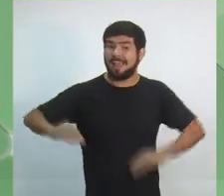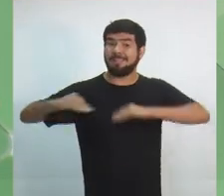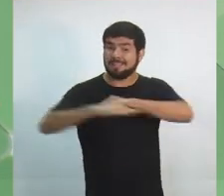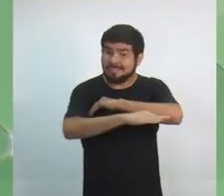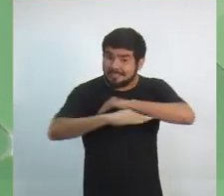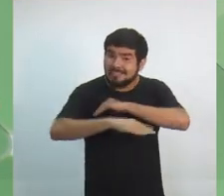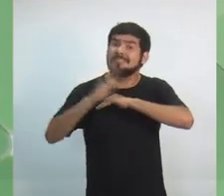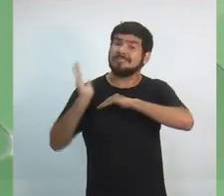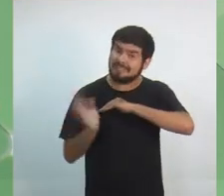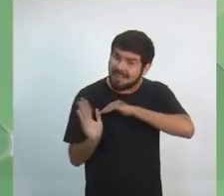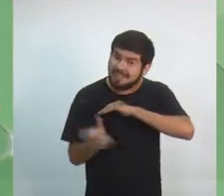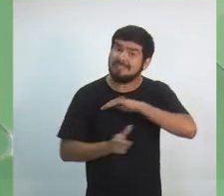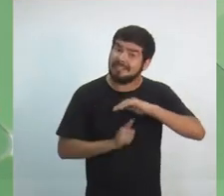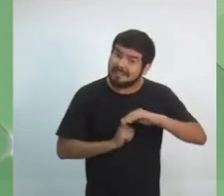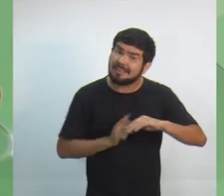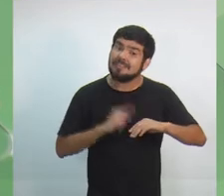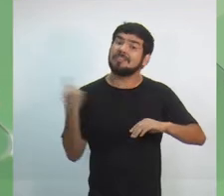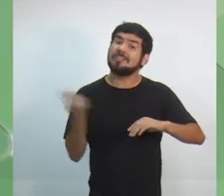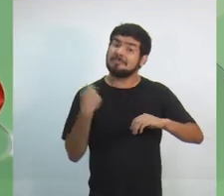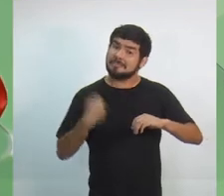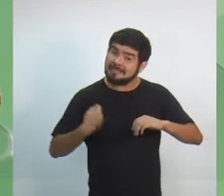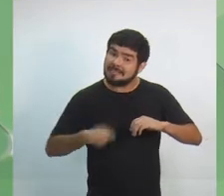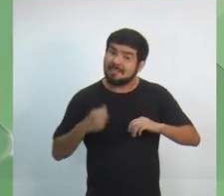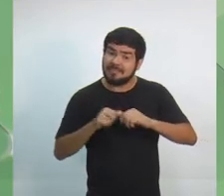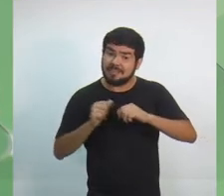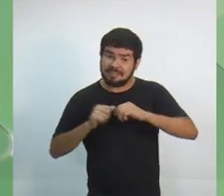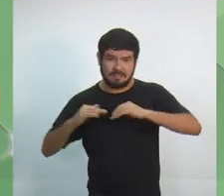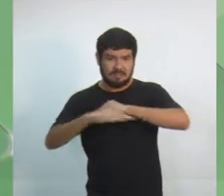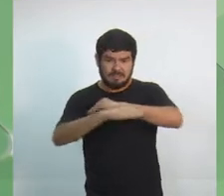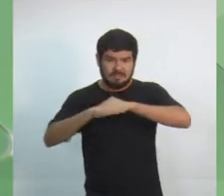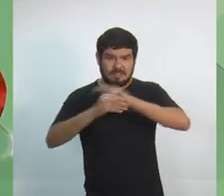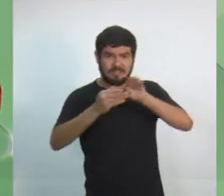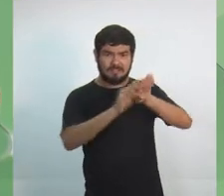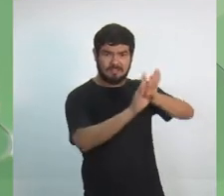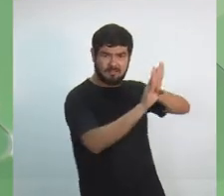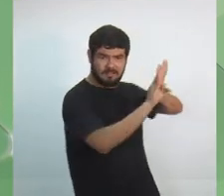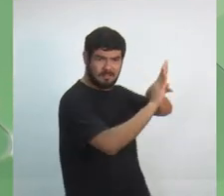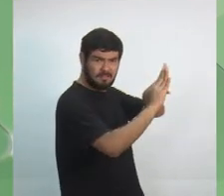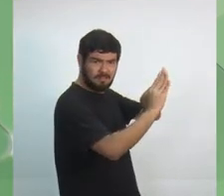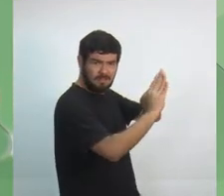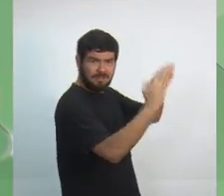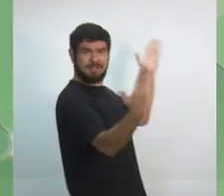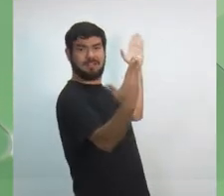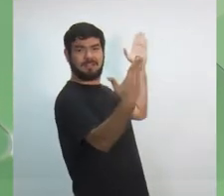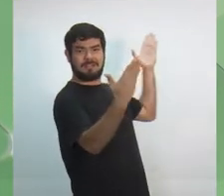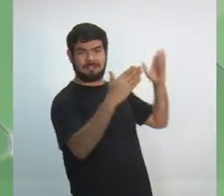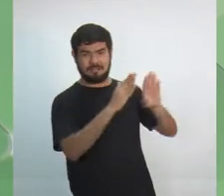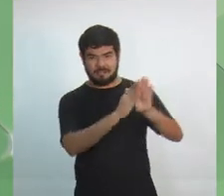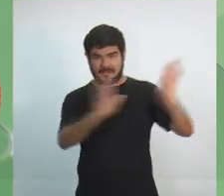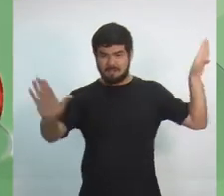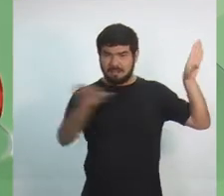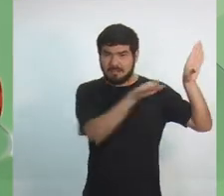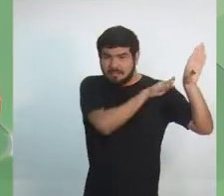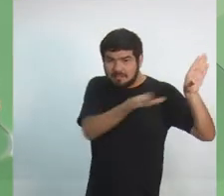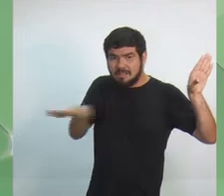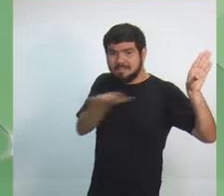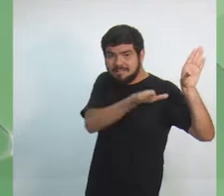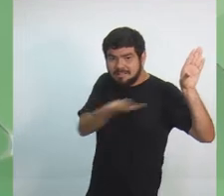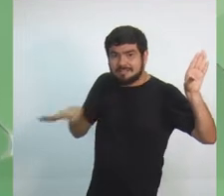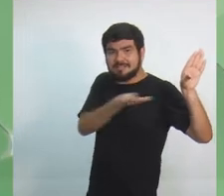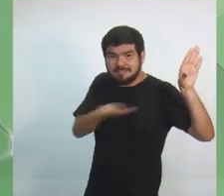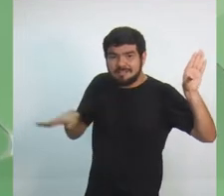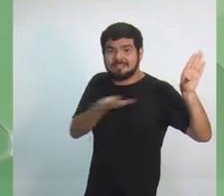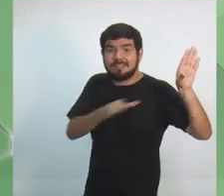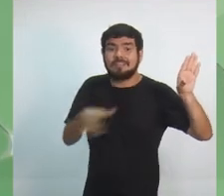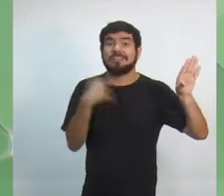existe. Então, temos que fazer com que ela bote para funcionar e essa caixa preta da BR 319, nós vamos abrir, que nós queremos